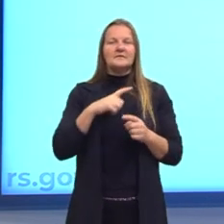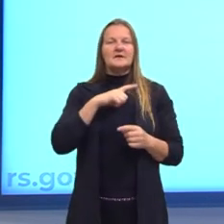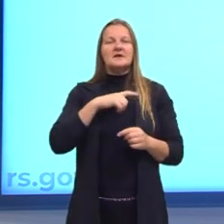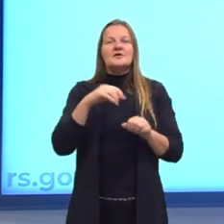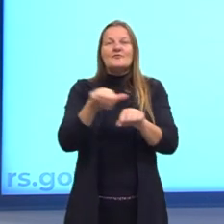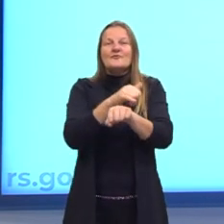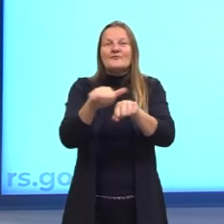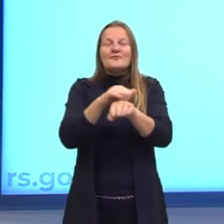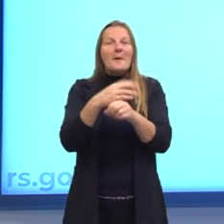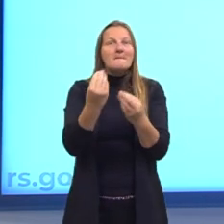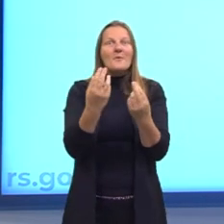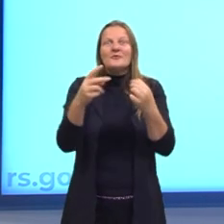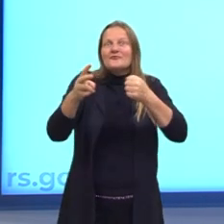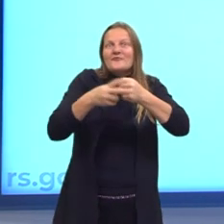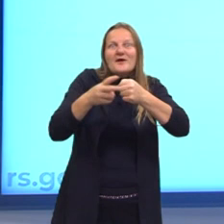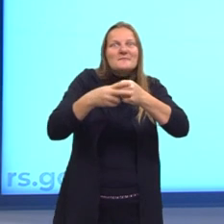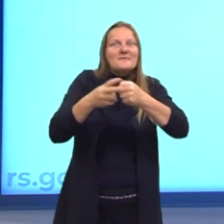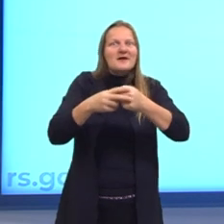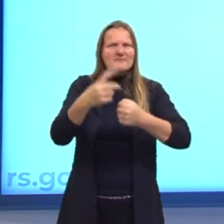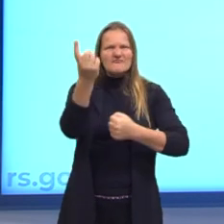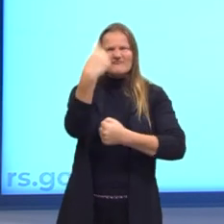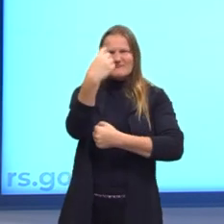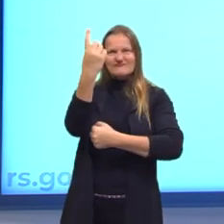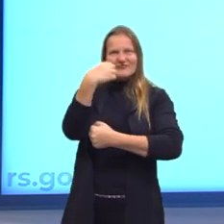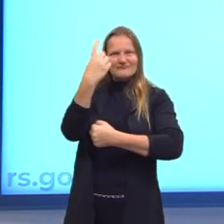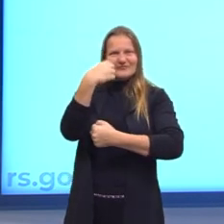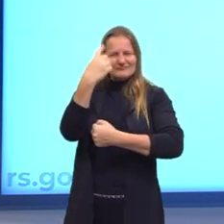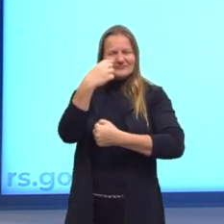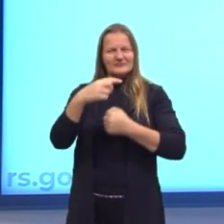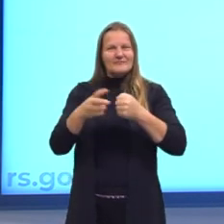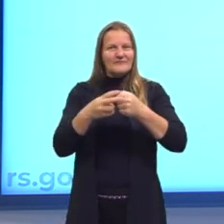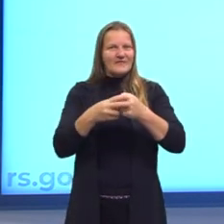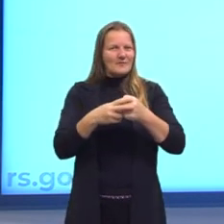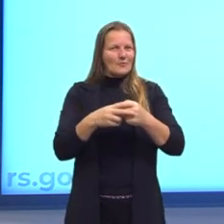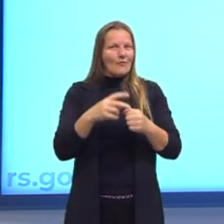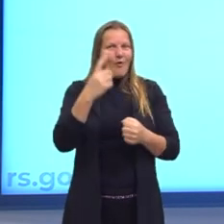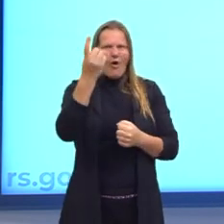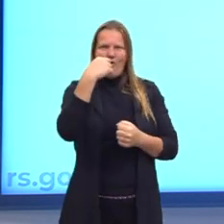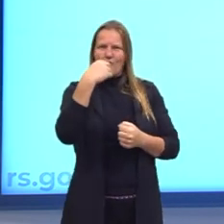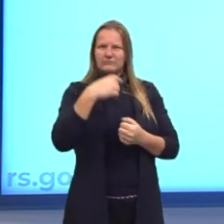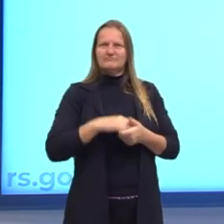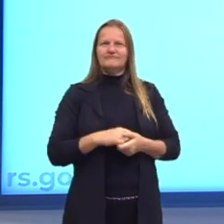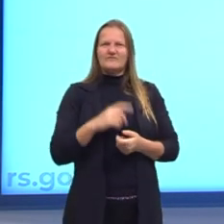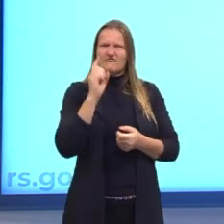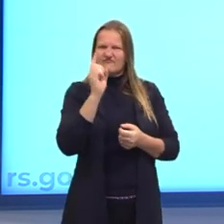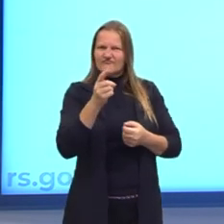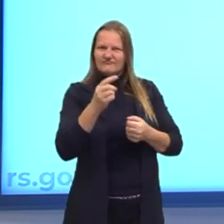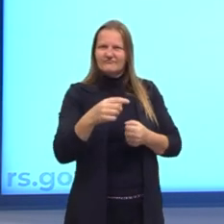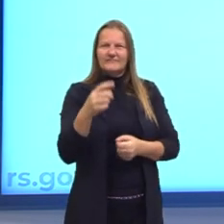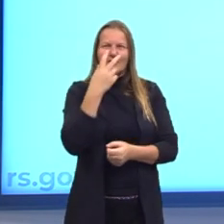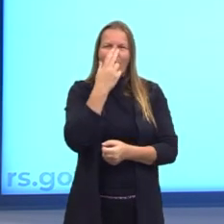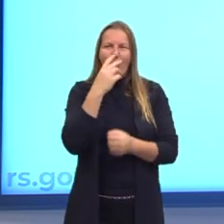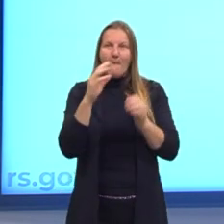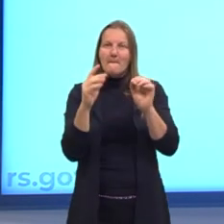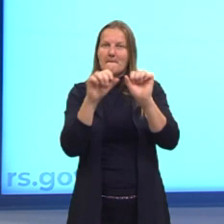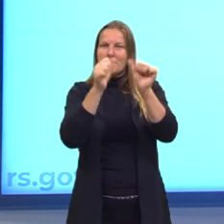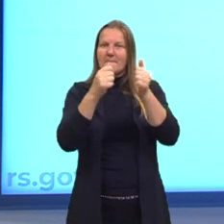repletos de verbos no imperativo, o modo verbal que oferece uma ordem, né? Como essa mãozinha ali.